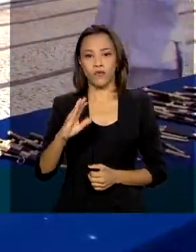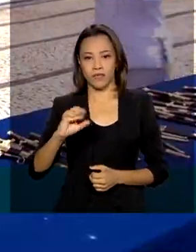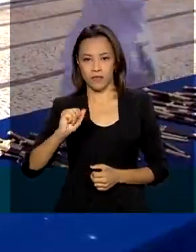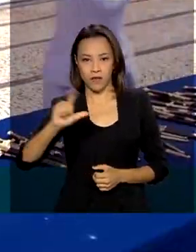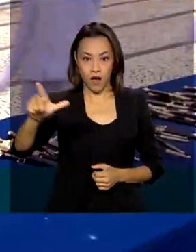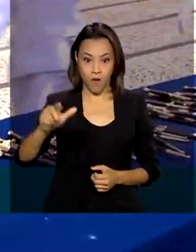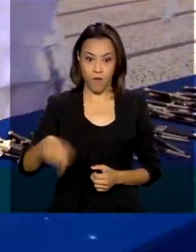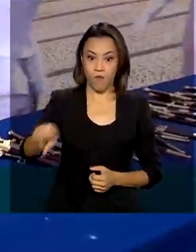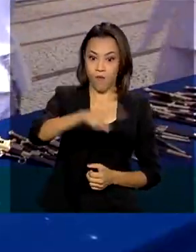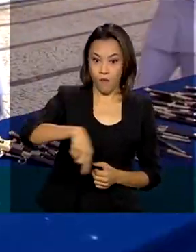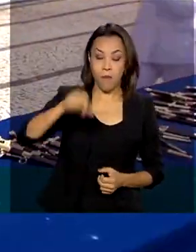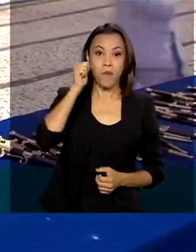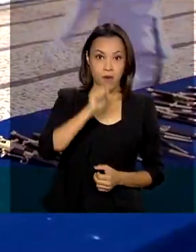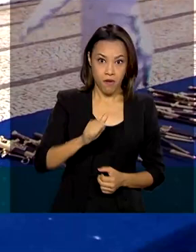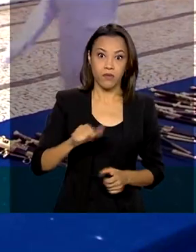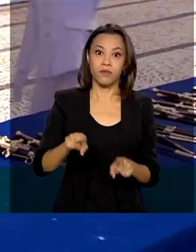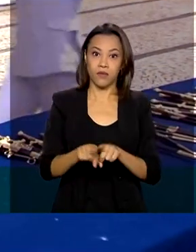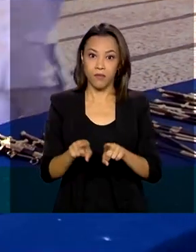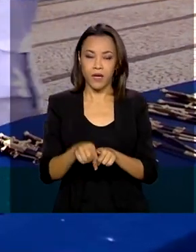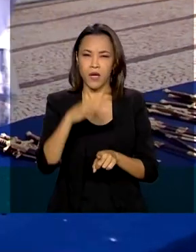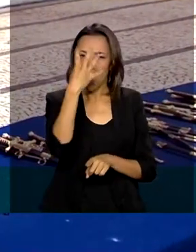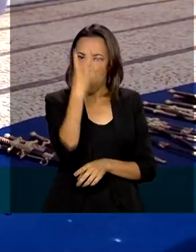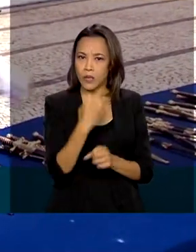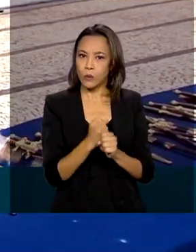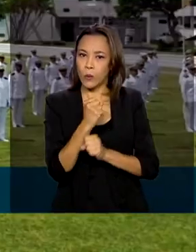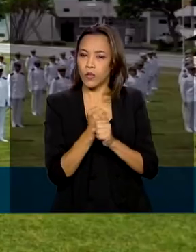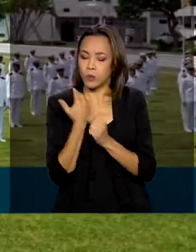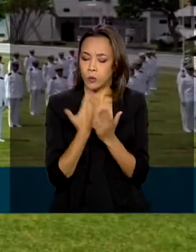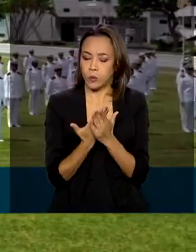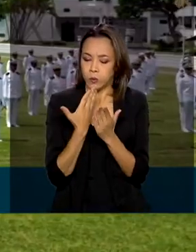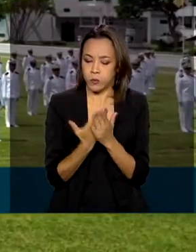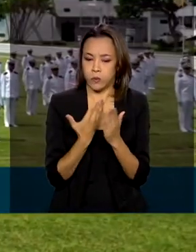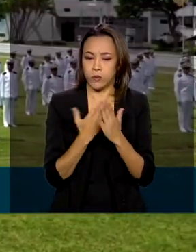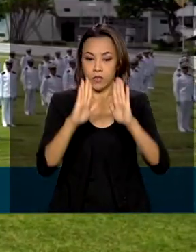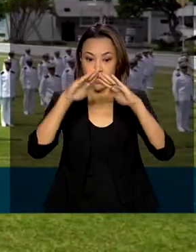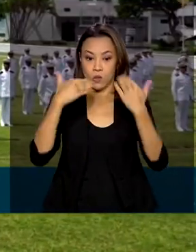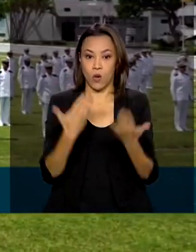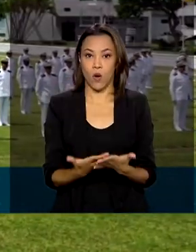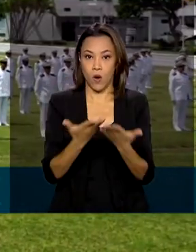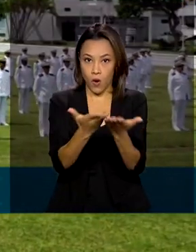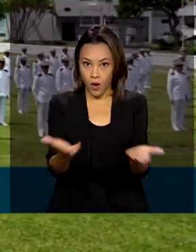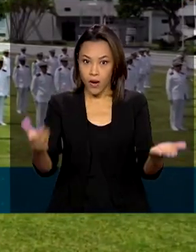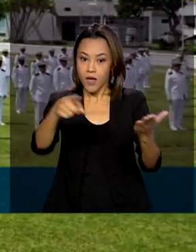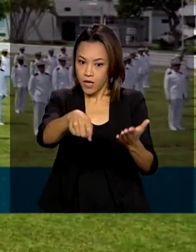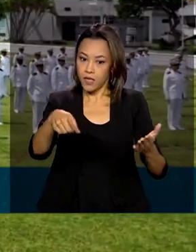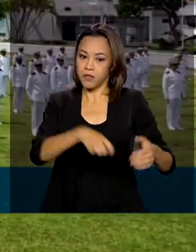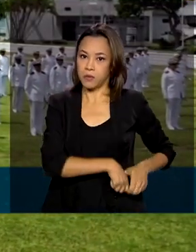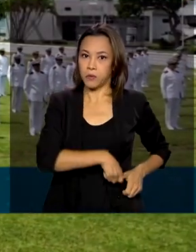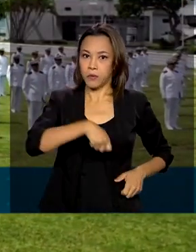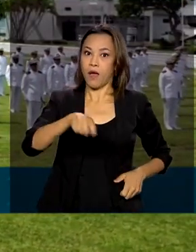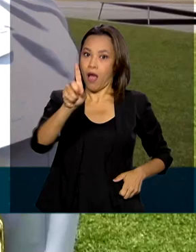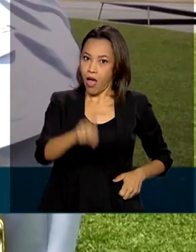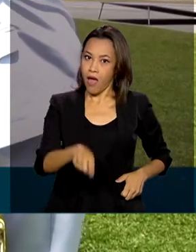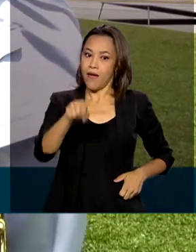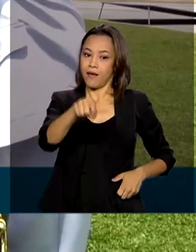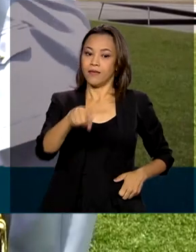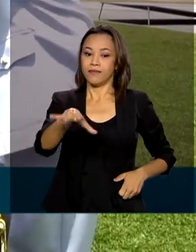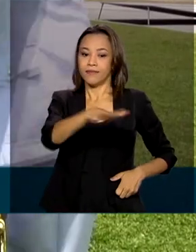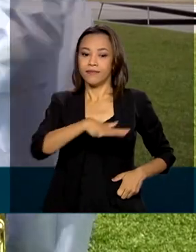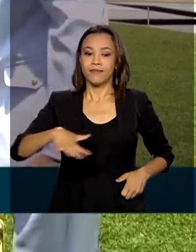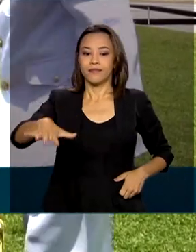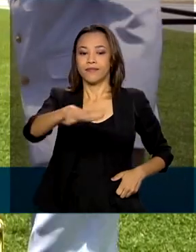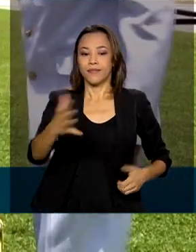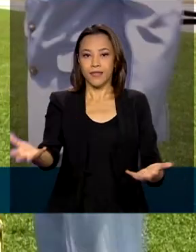deles mulheres. Após quatro anos de estudo na Escola Naval, os aspirantes foram declarados guardas marinha e